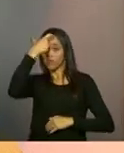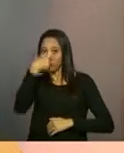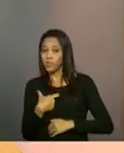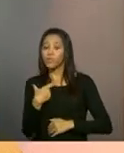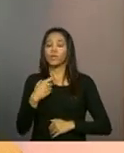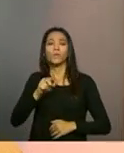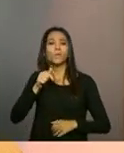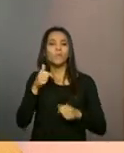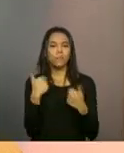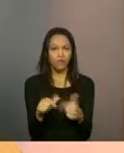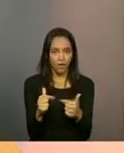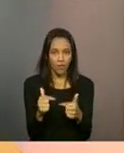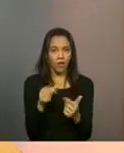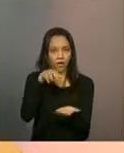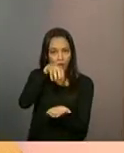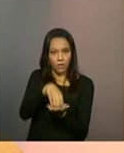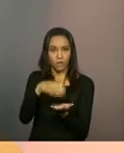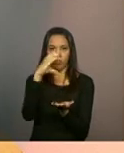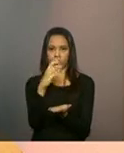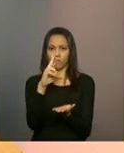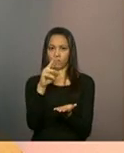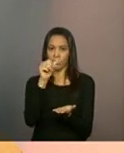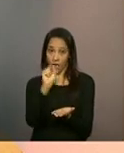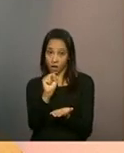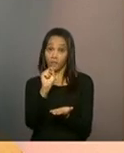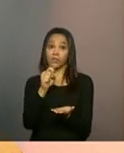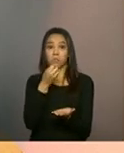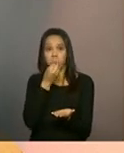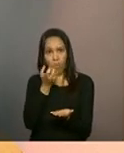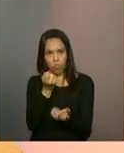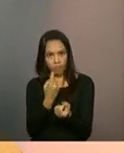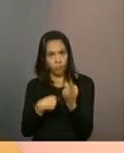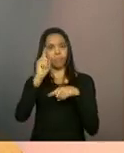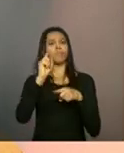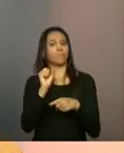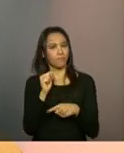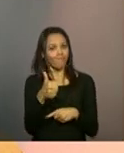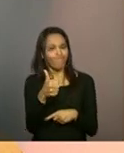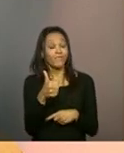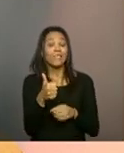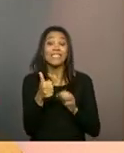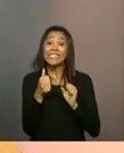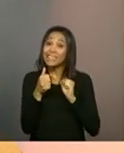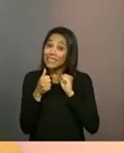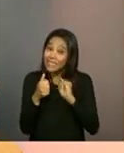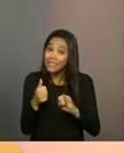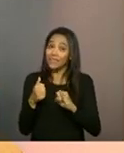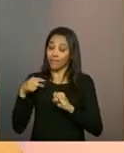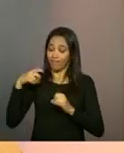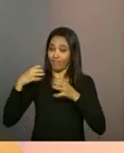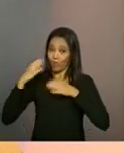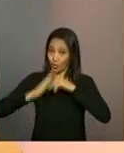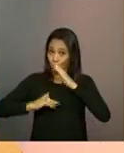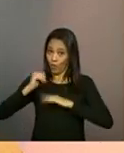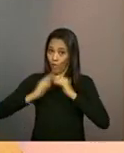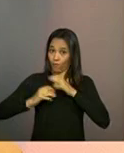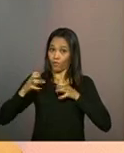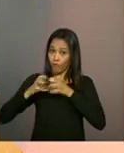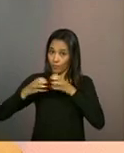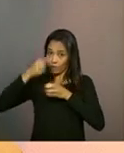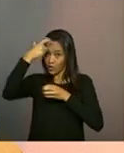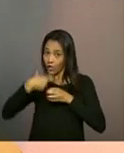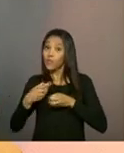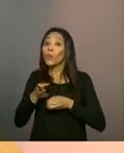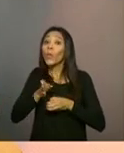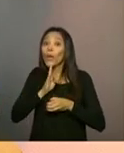trabalho do CRAS, ele é um trabalho bem sucedido, se essa equipe conhecer o território, né? Então, é